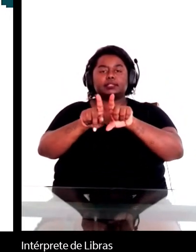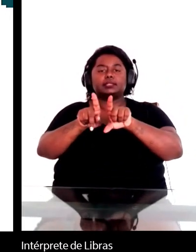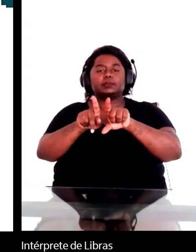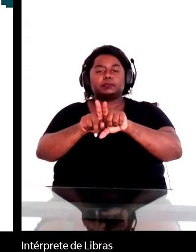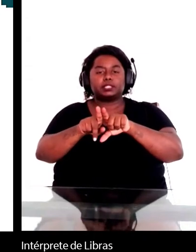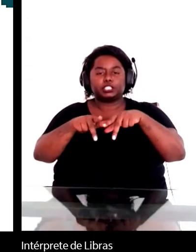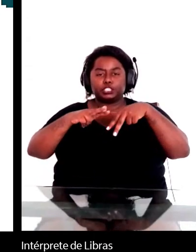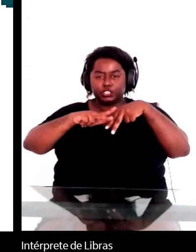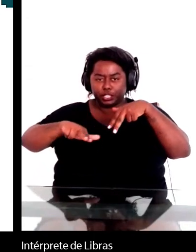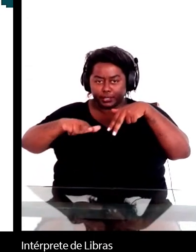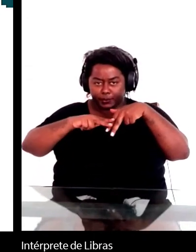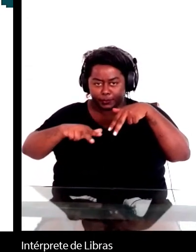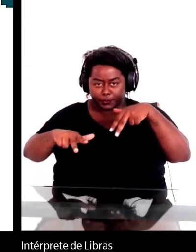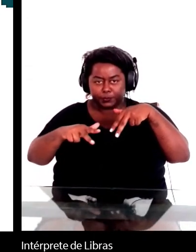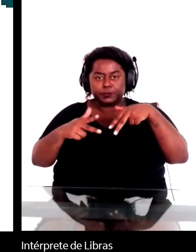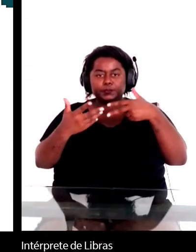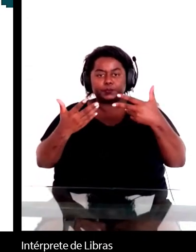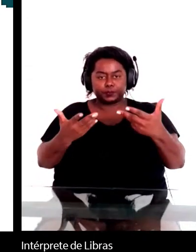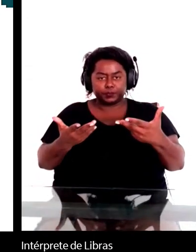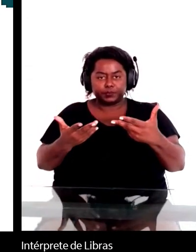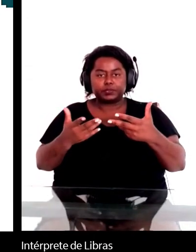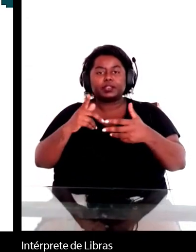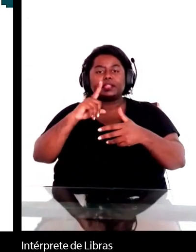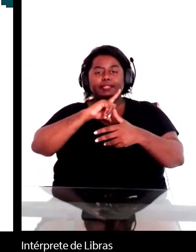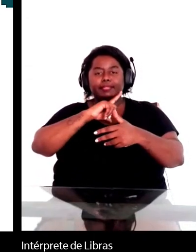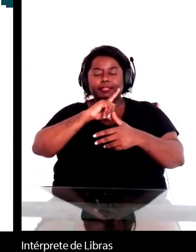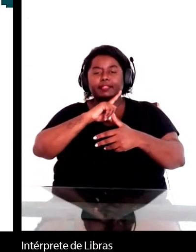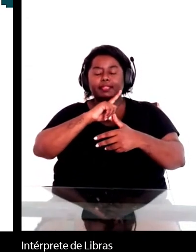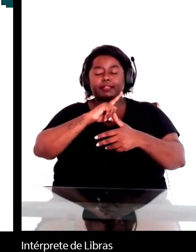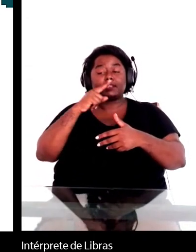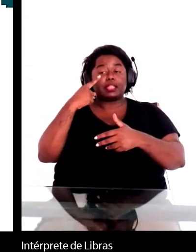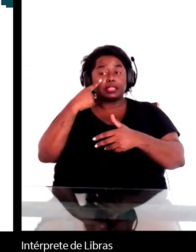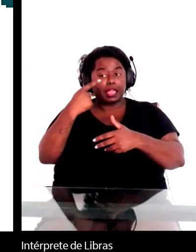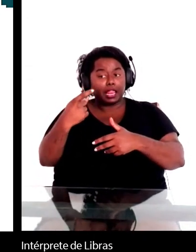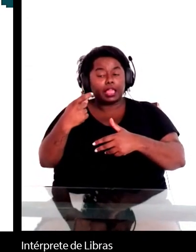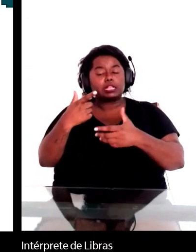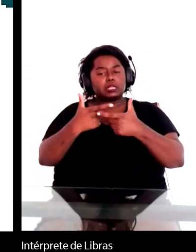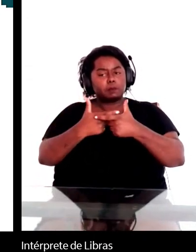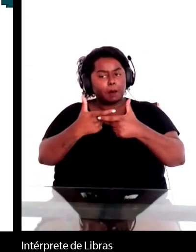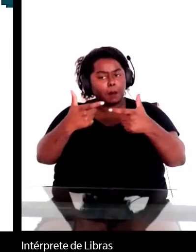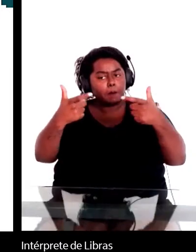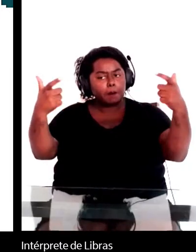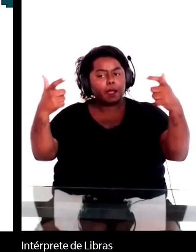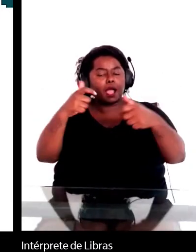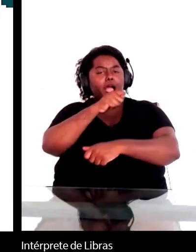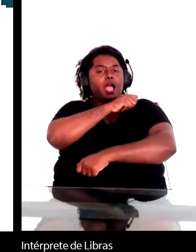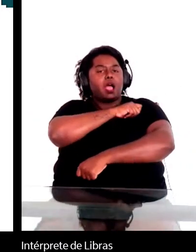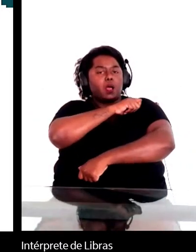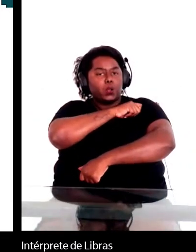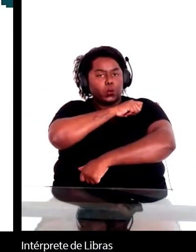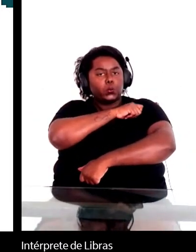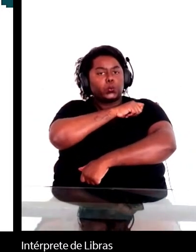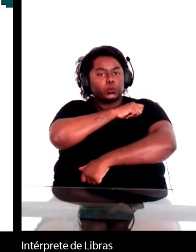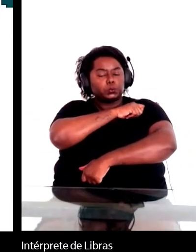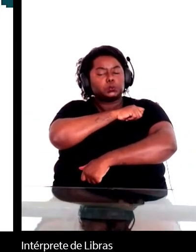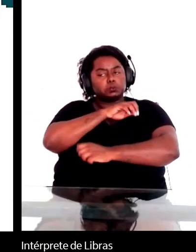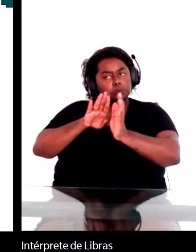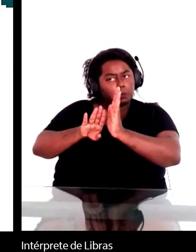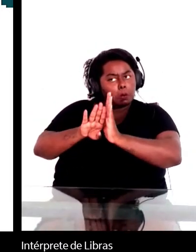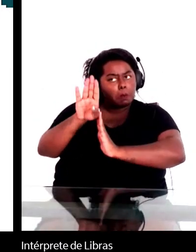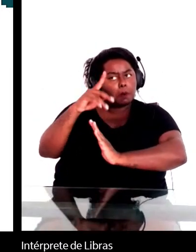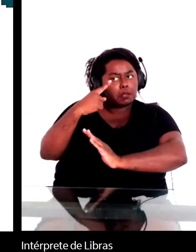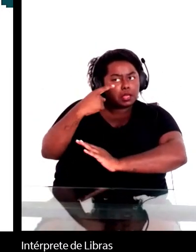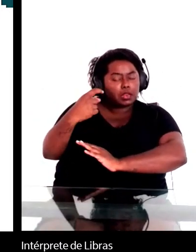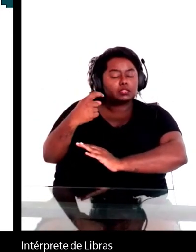devido a esse interesse crescente dos alunos, a gente vê que nas respostas